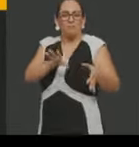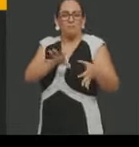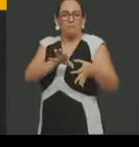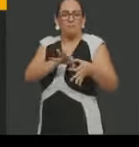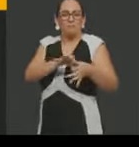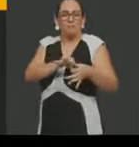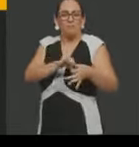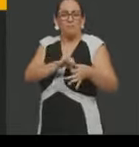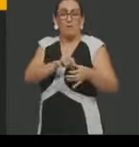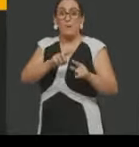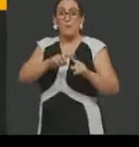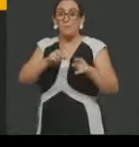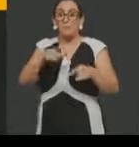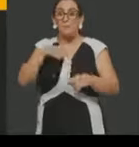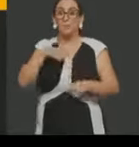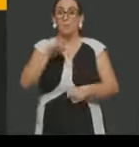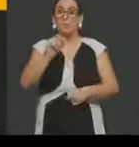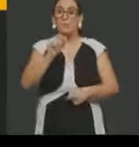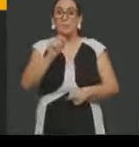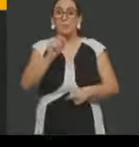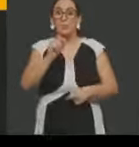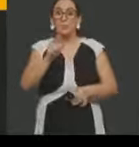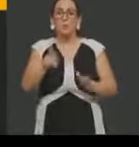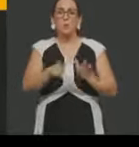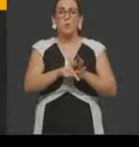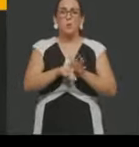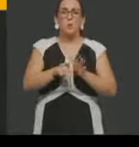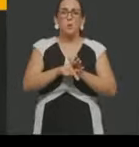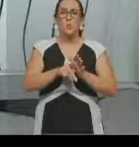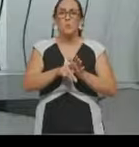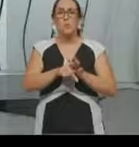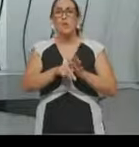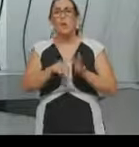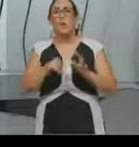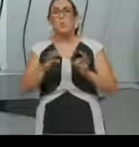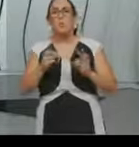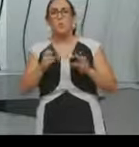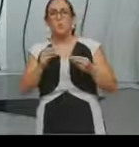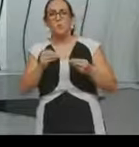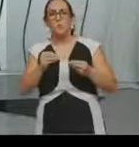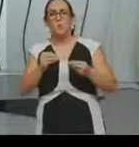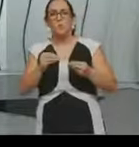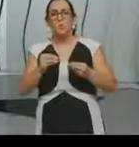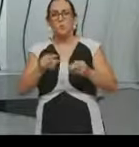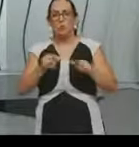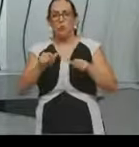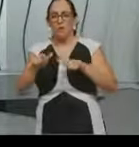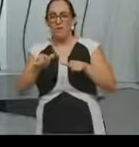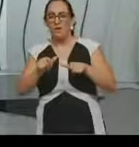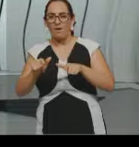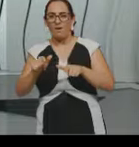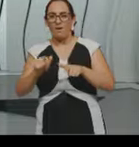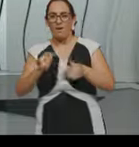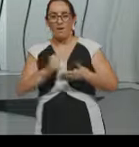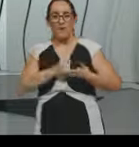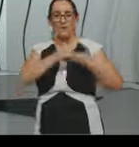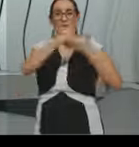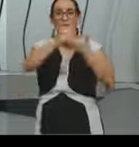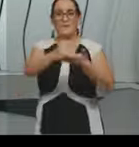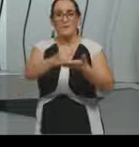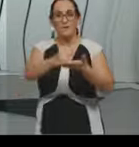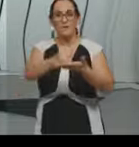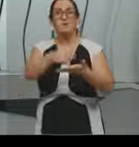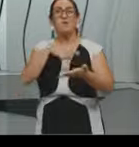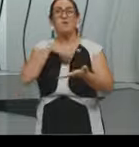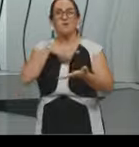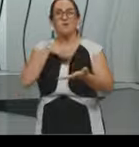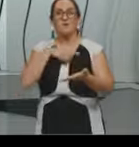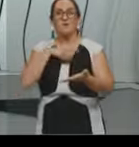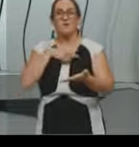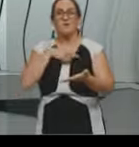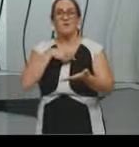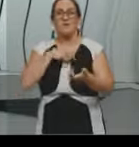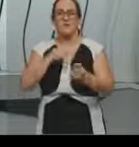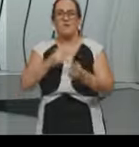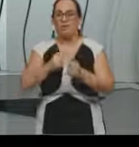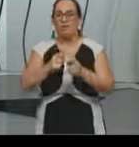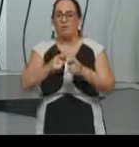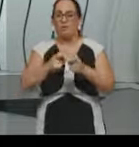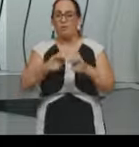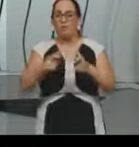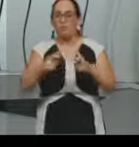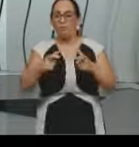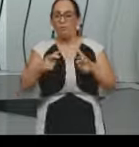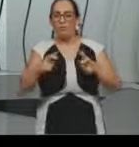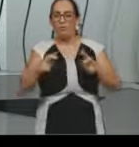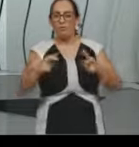materiais, de recursos, um trabalhador apoiando o outro em suas necessidades, né, e à medida que isso vai, né, crescendo, amadurecendo